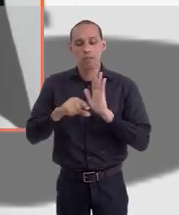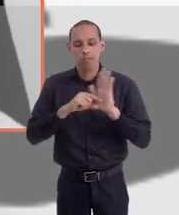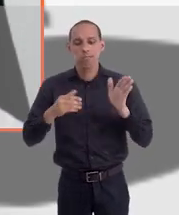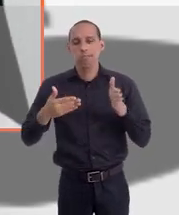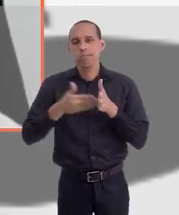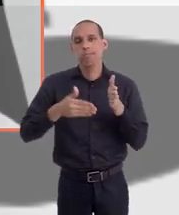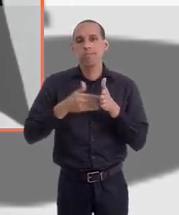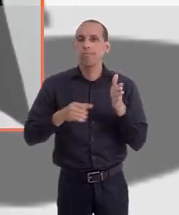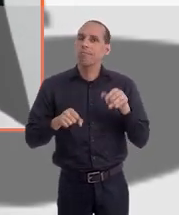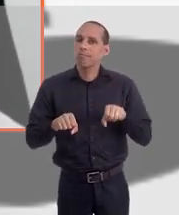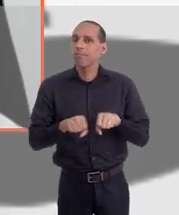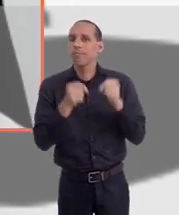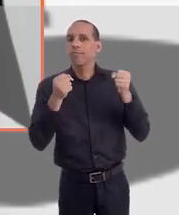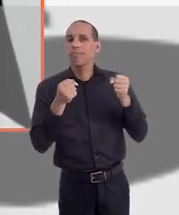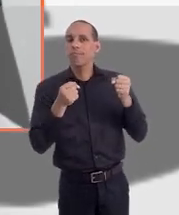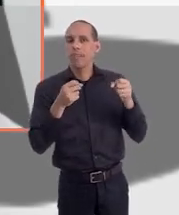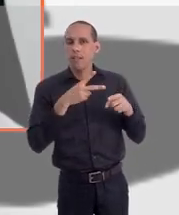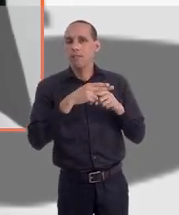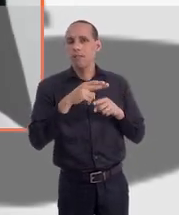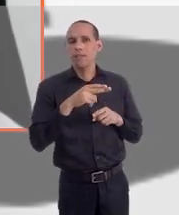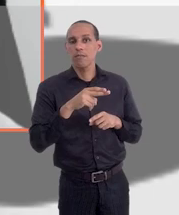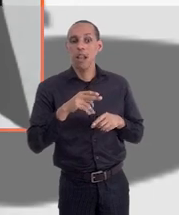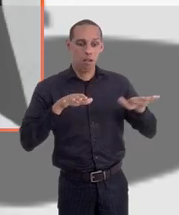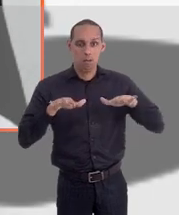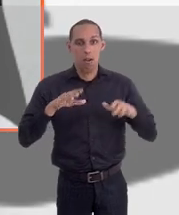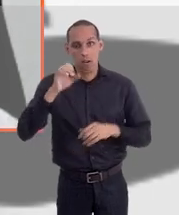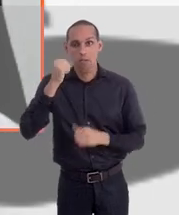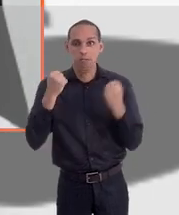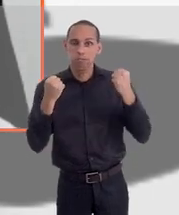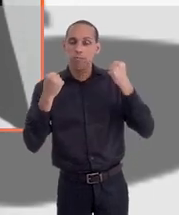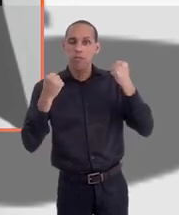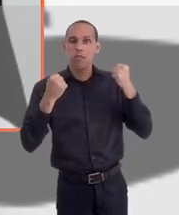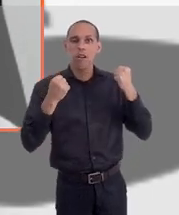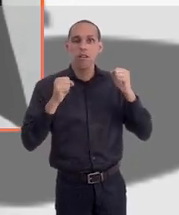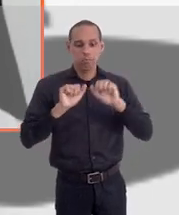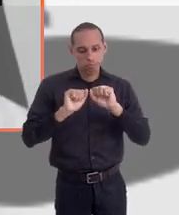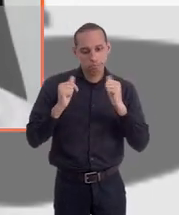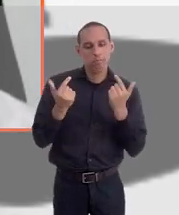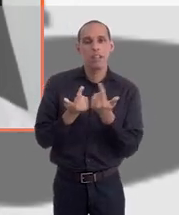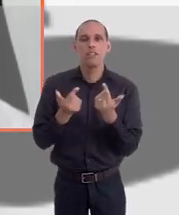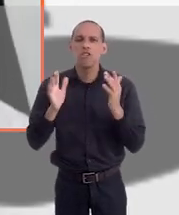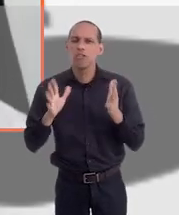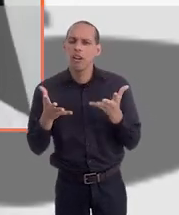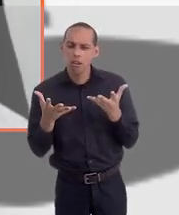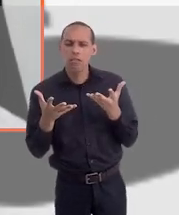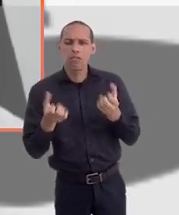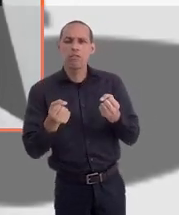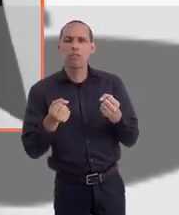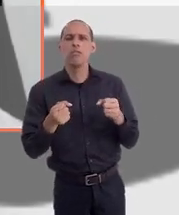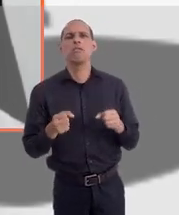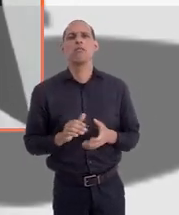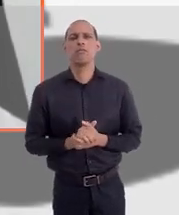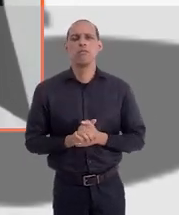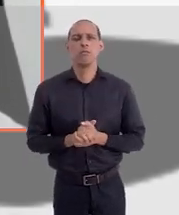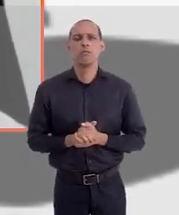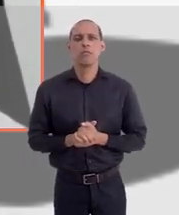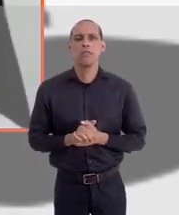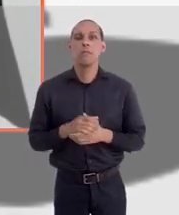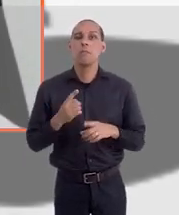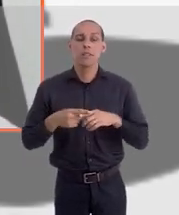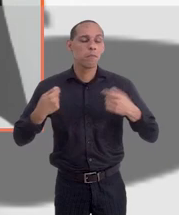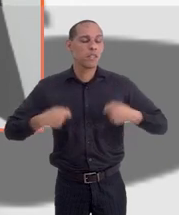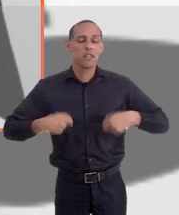cláusula de barreira. Então, está um movimento bem forte. A própria Assembleia Legislativa já abraçou a causa, entendeu a necessidade.